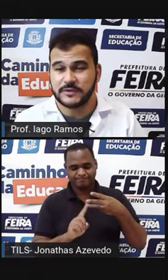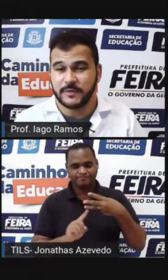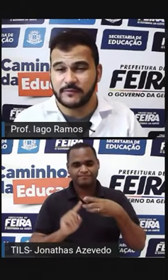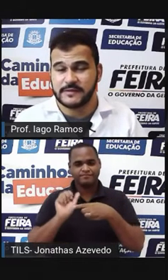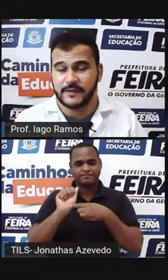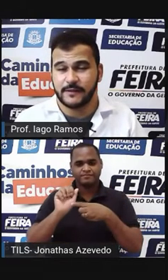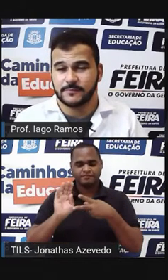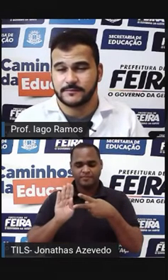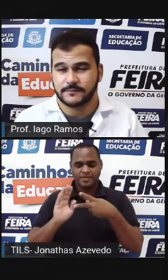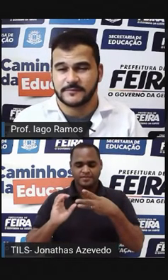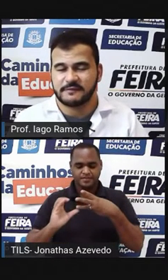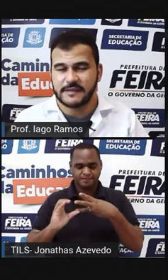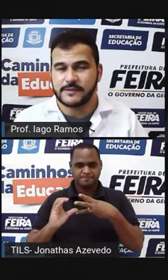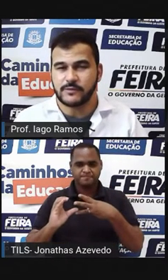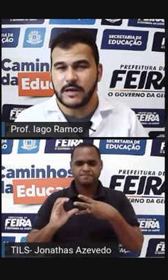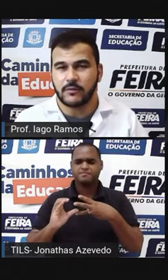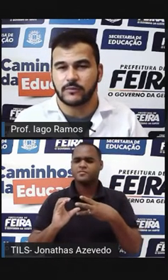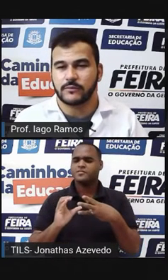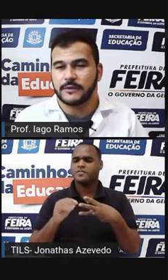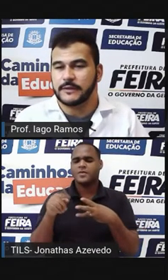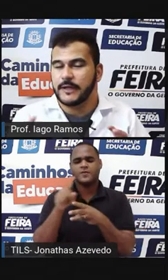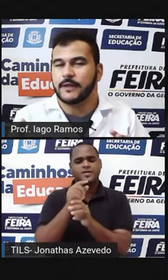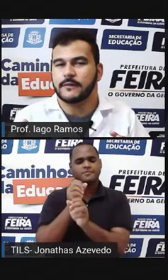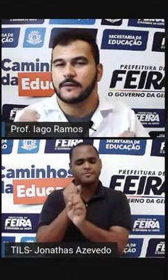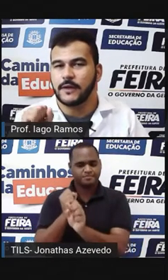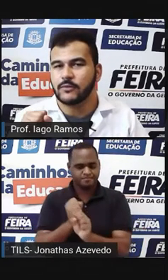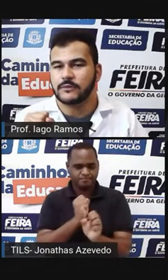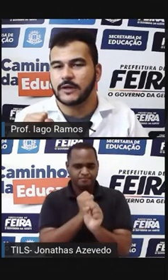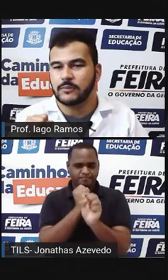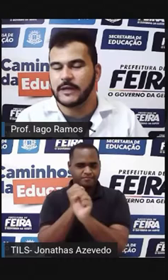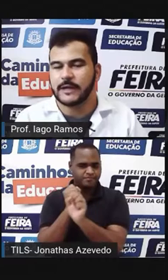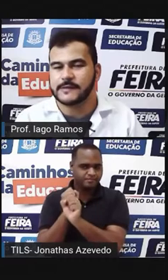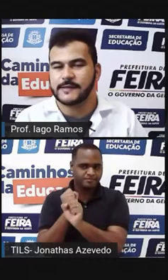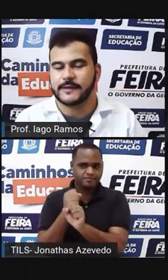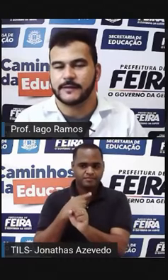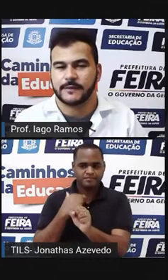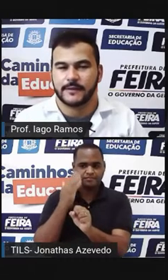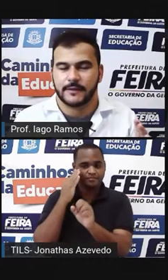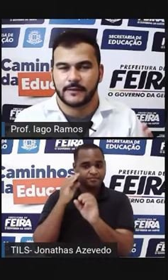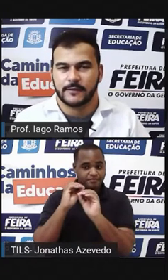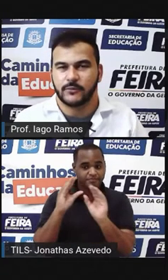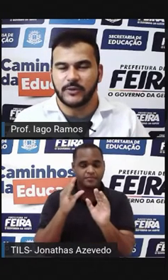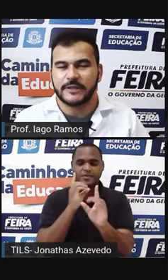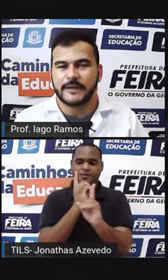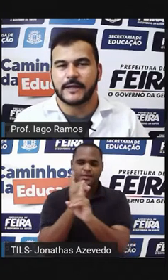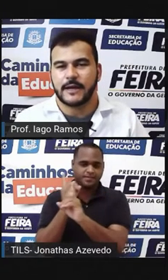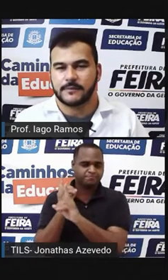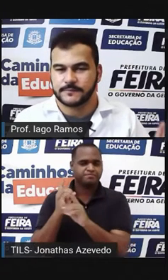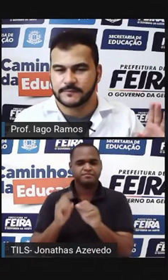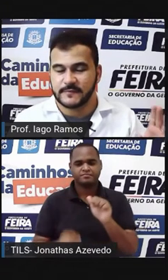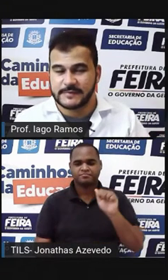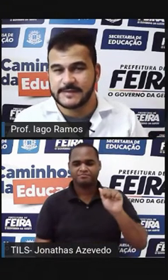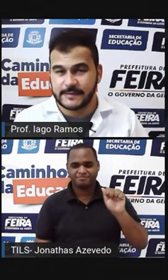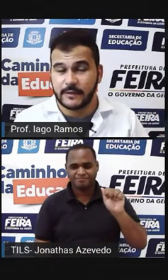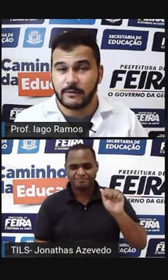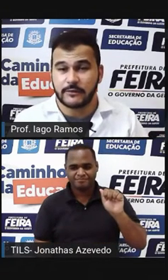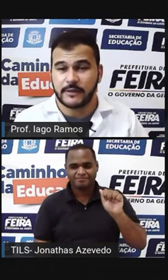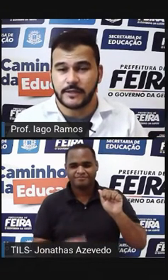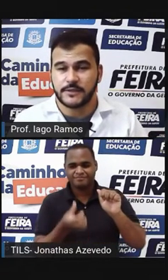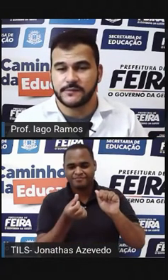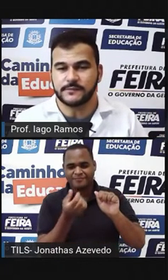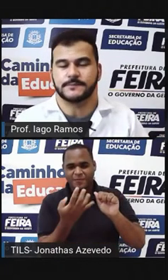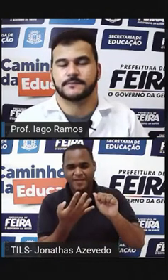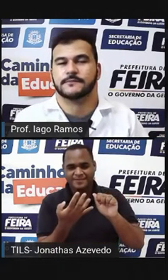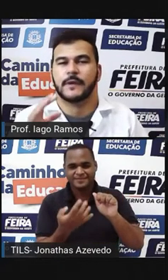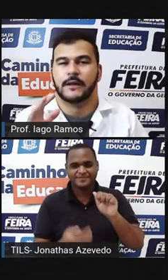resposta para você fazer o cálculo e encontrar uma daquelas ali No item A, 64